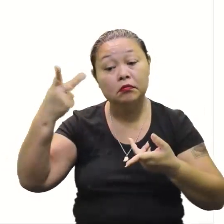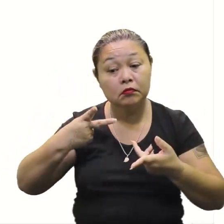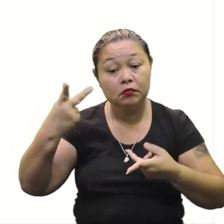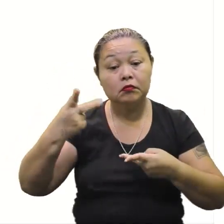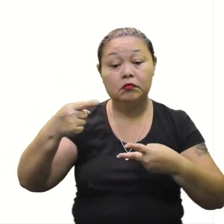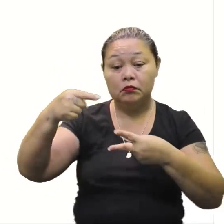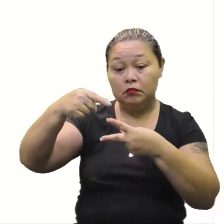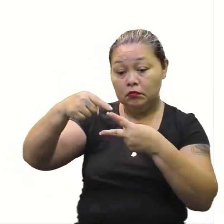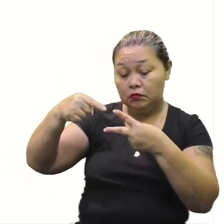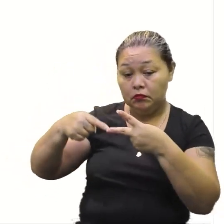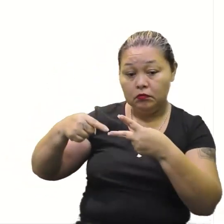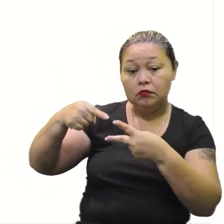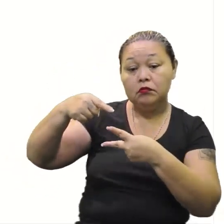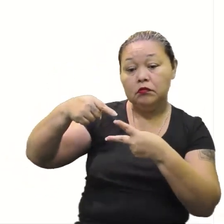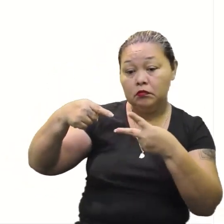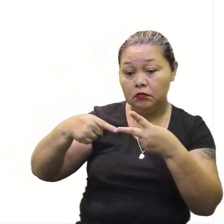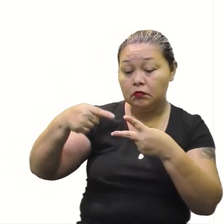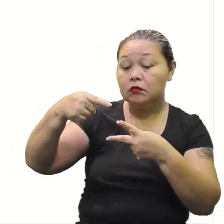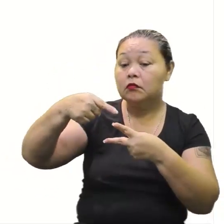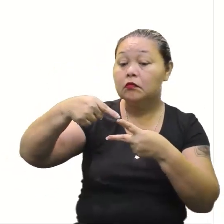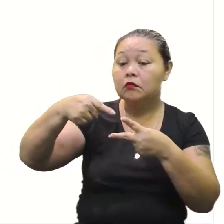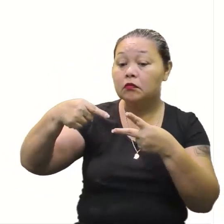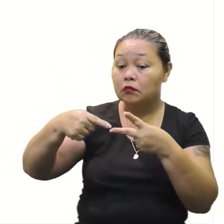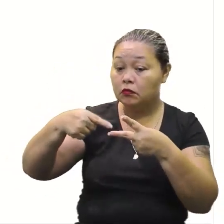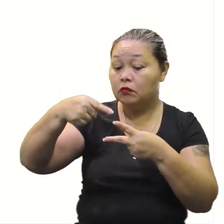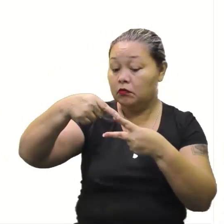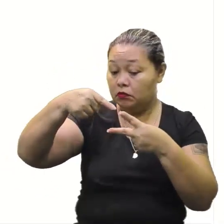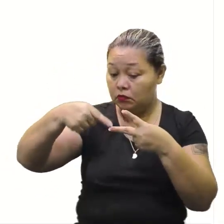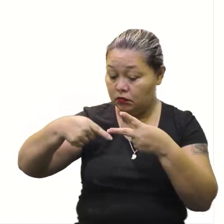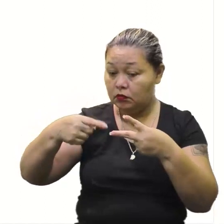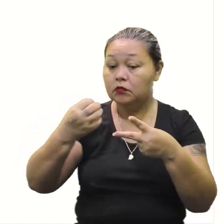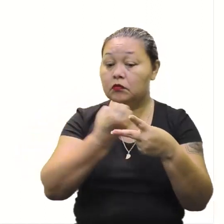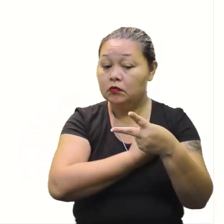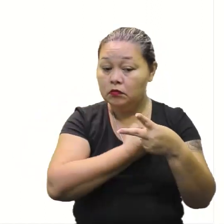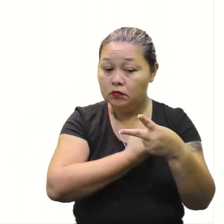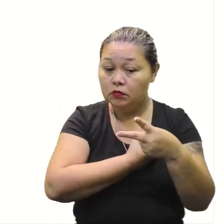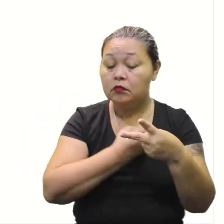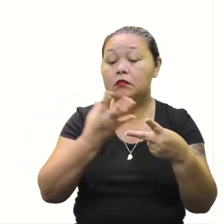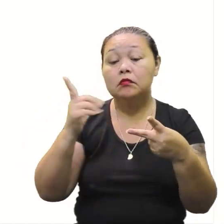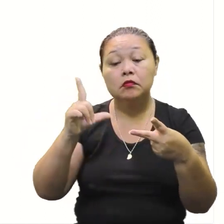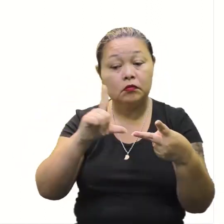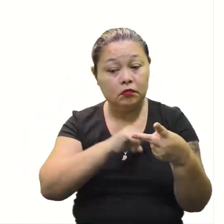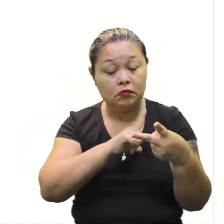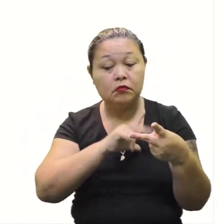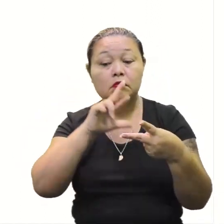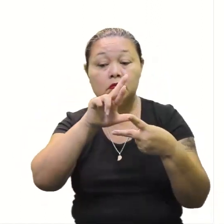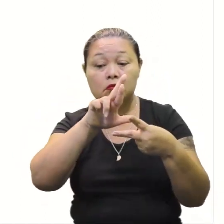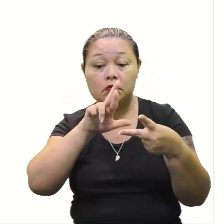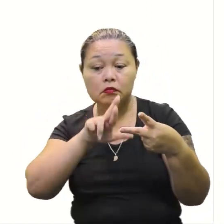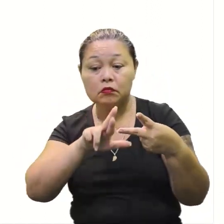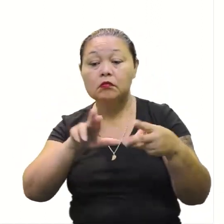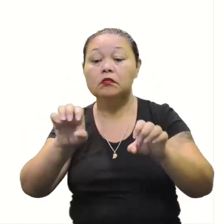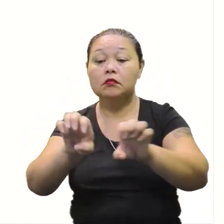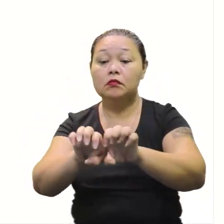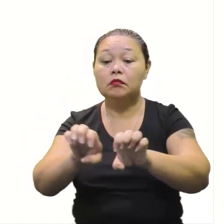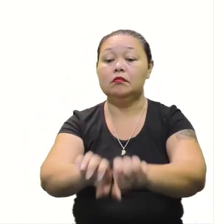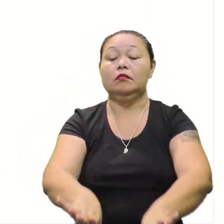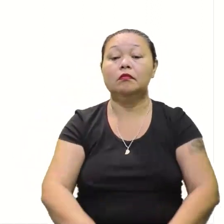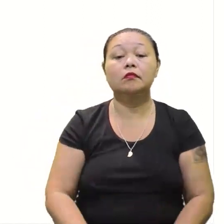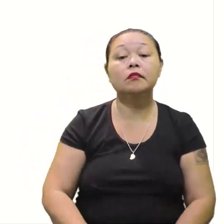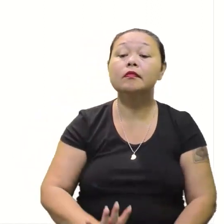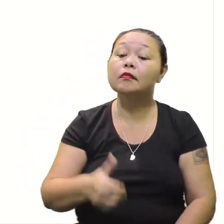deu certo. Certinho. Com isso, a gente deduz que os dois valores satisfazem a equação.